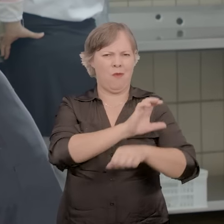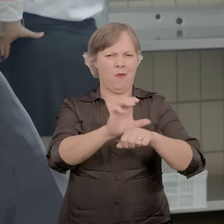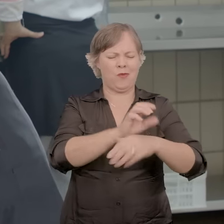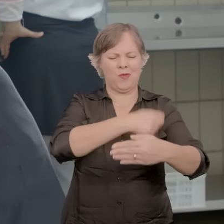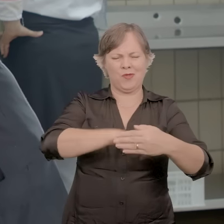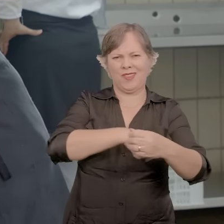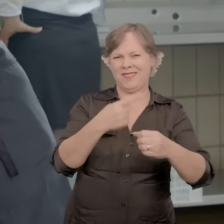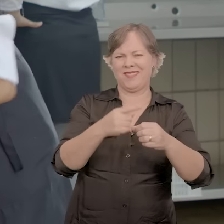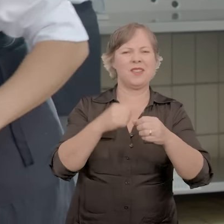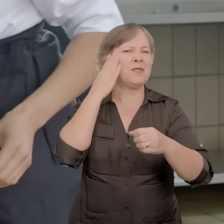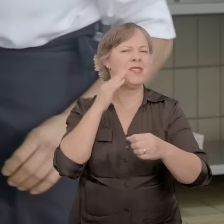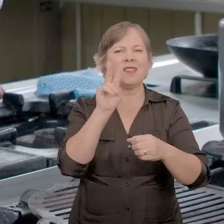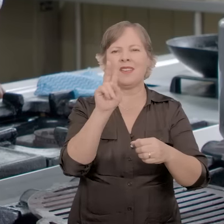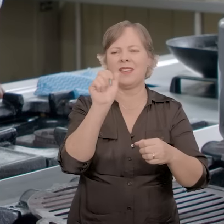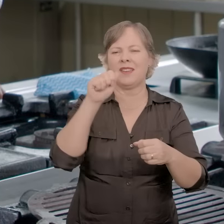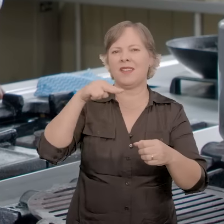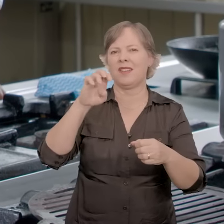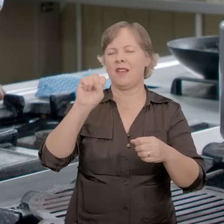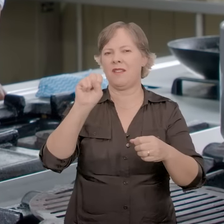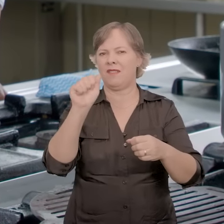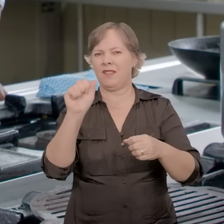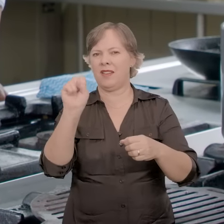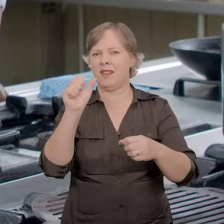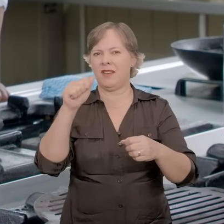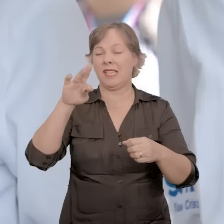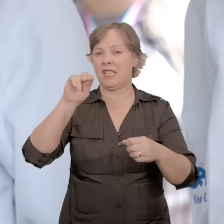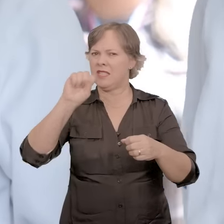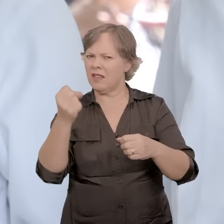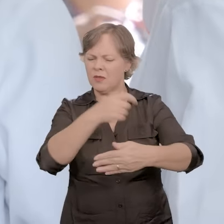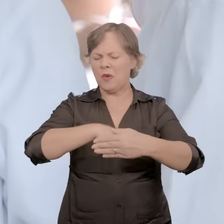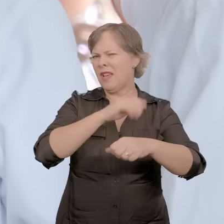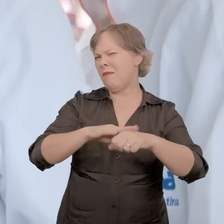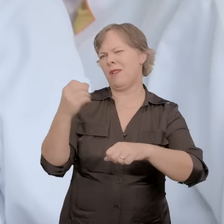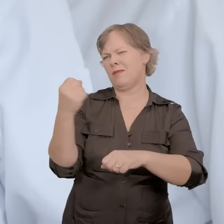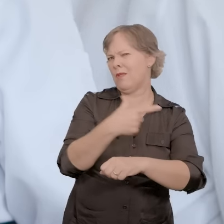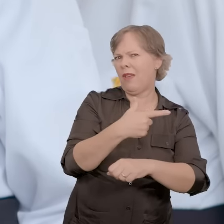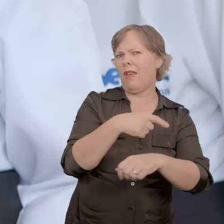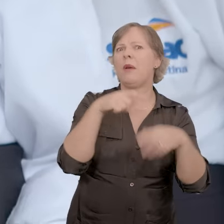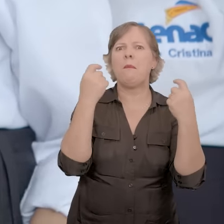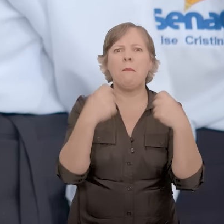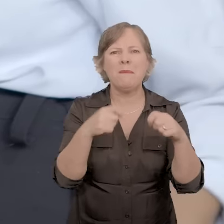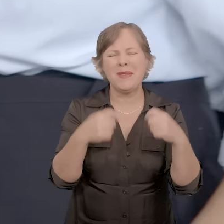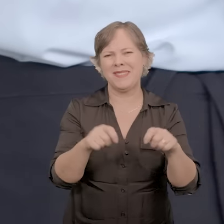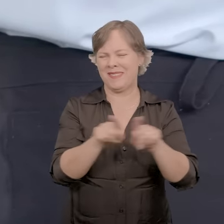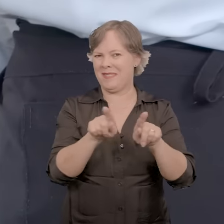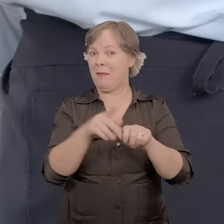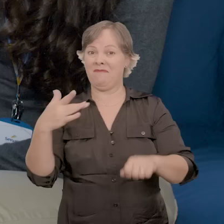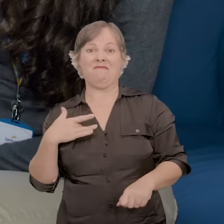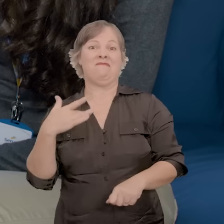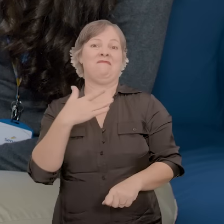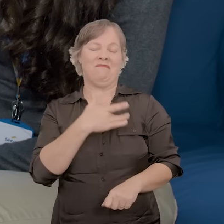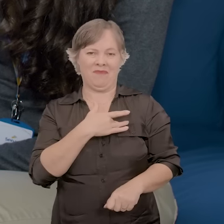SENAC em Barbacena, Vanessa Santos, cozinhar significa mais do que isso. É sinônimo de necessidade e saúde.